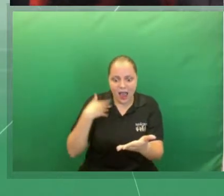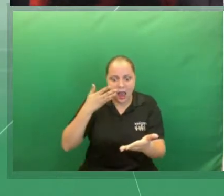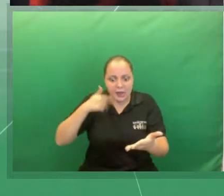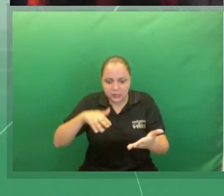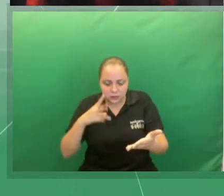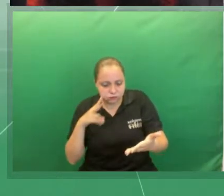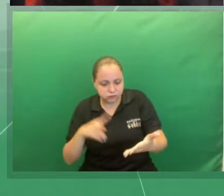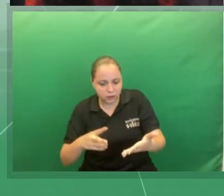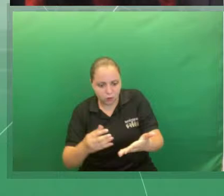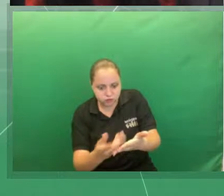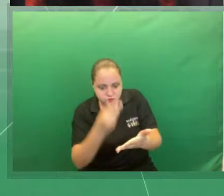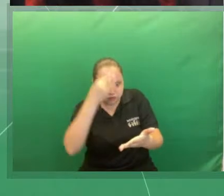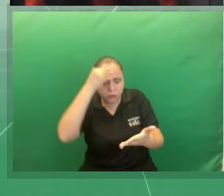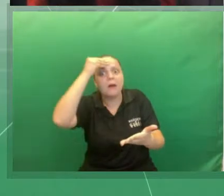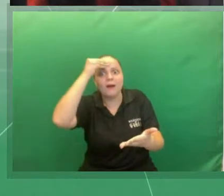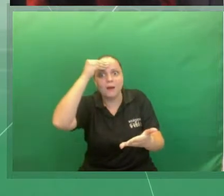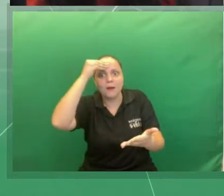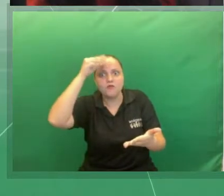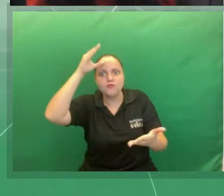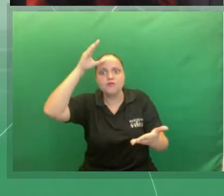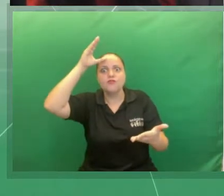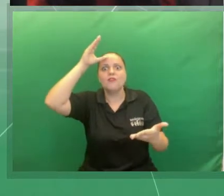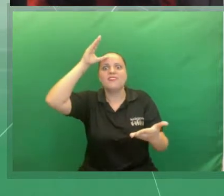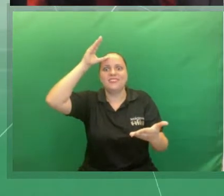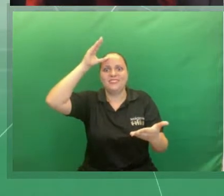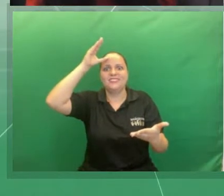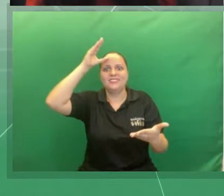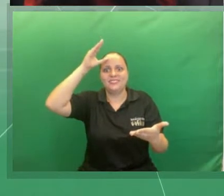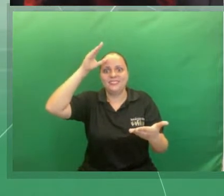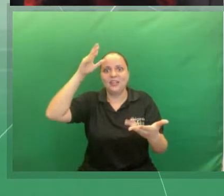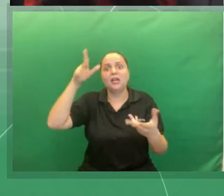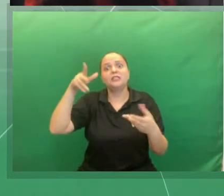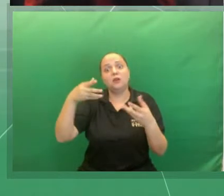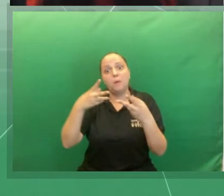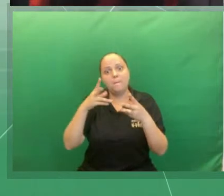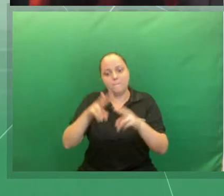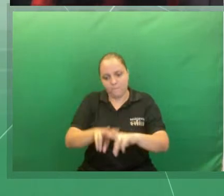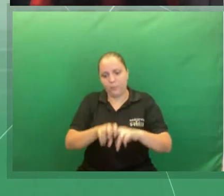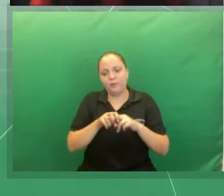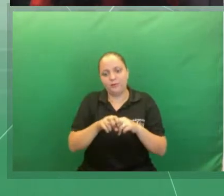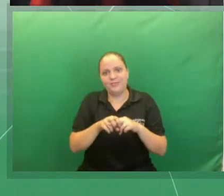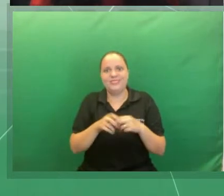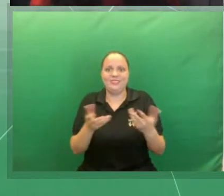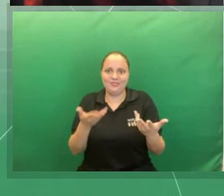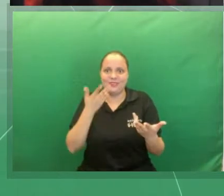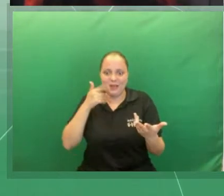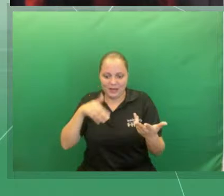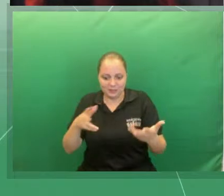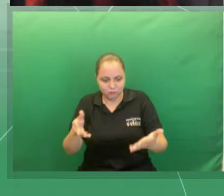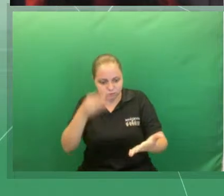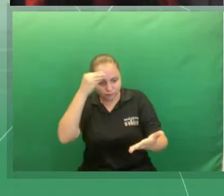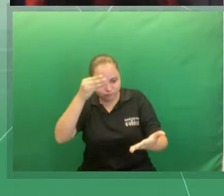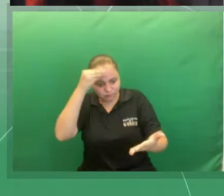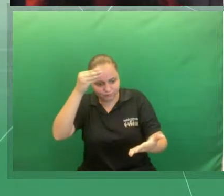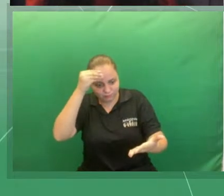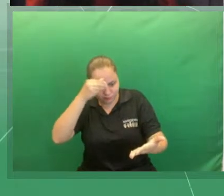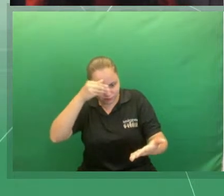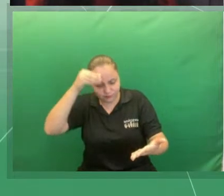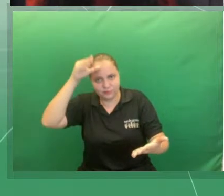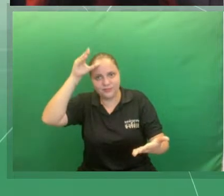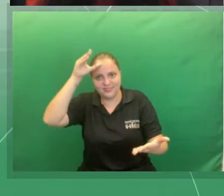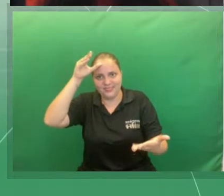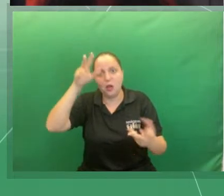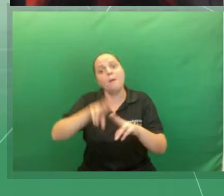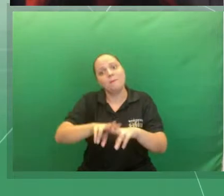Portanto, deve ser apresentado já na infância. Lembrando que o